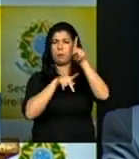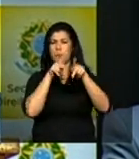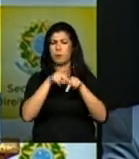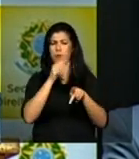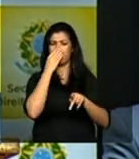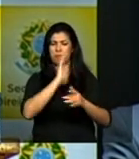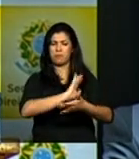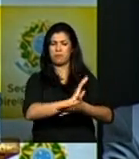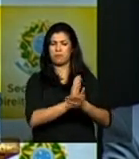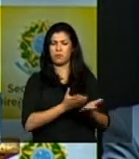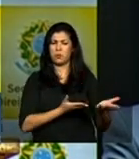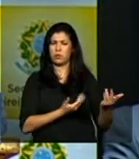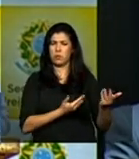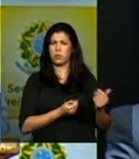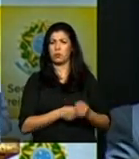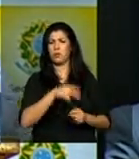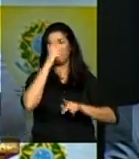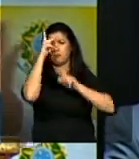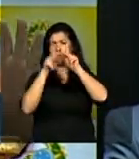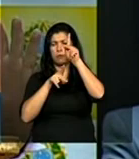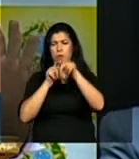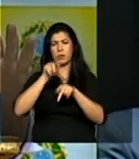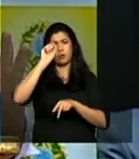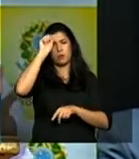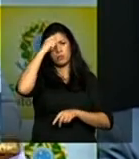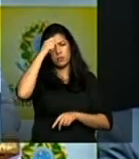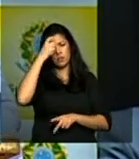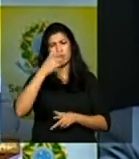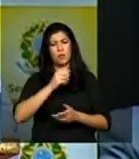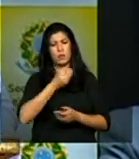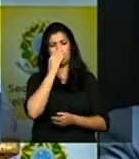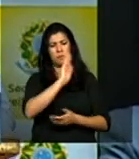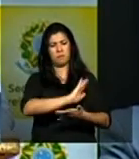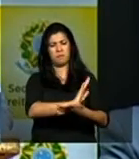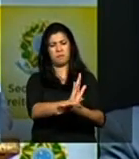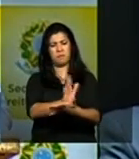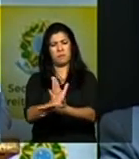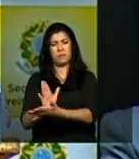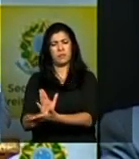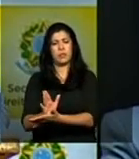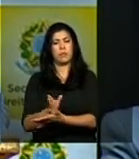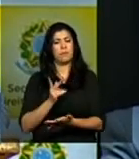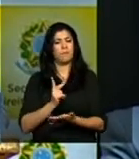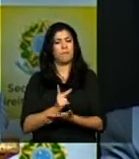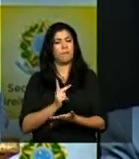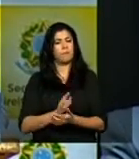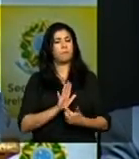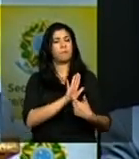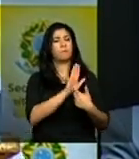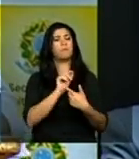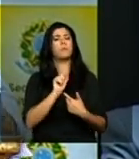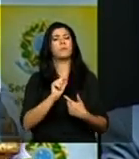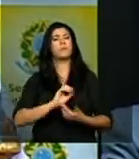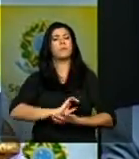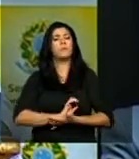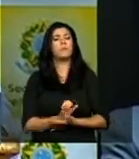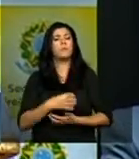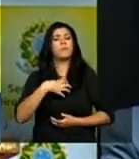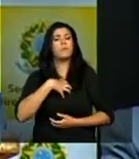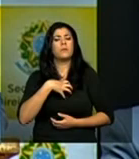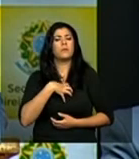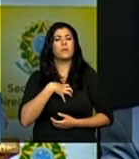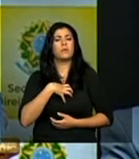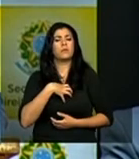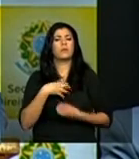jovem população negra está aí e mais do que estar aí o comportamento